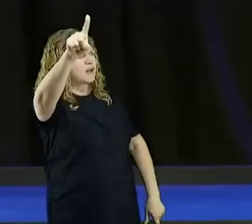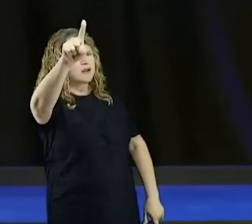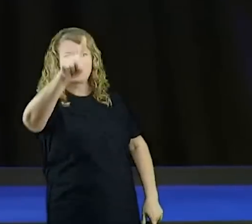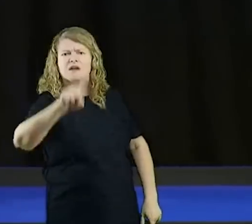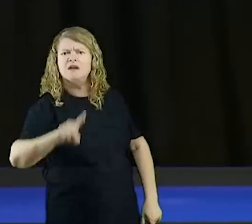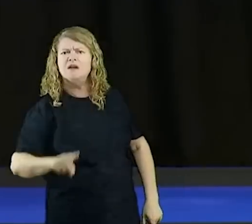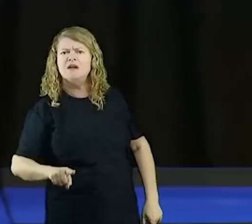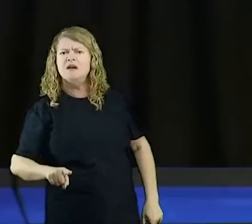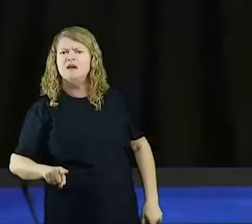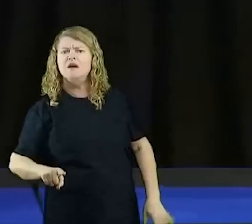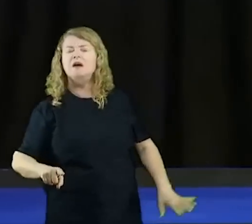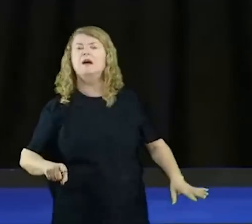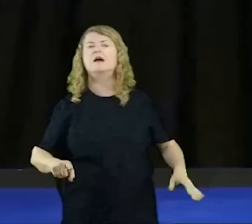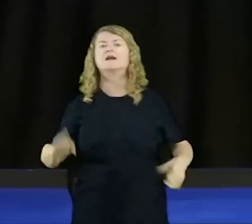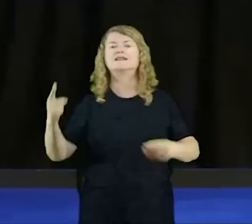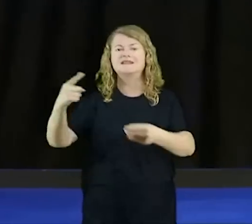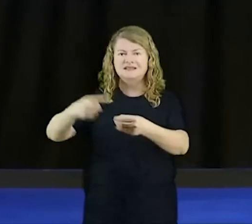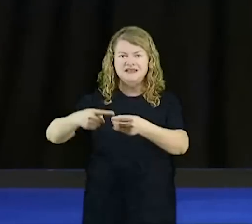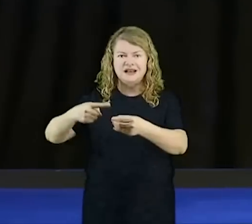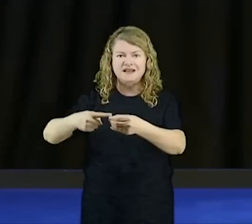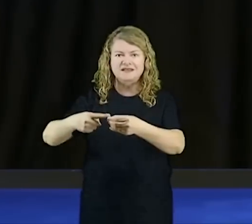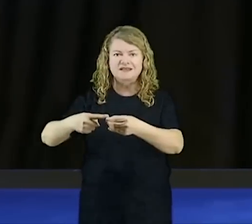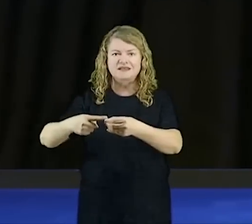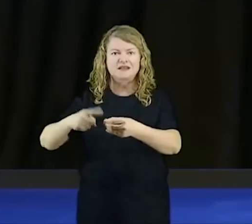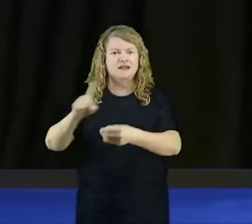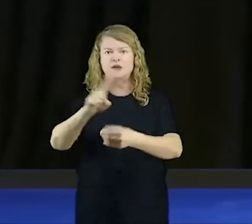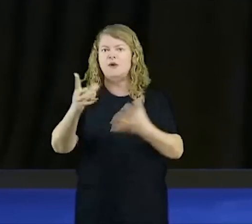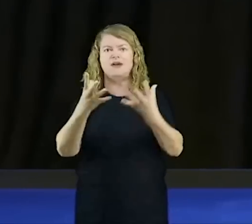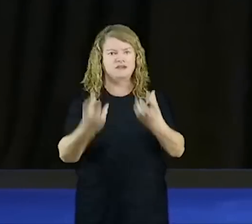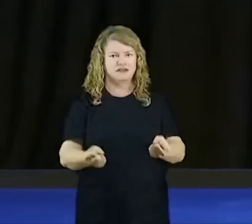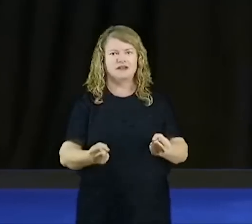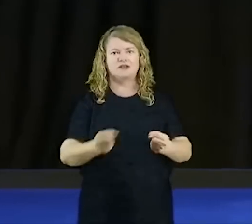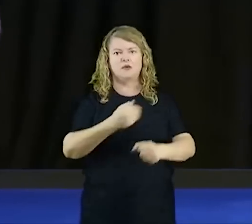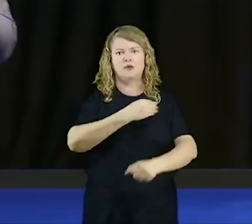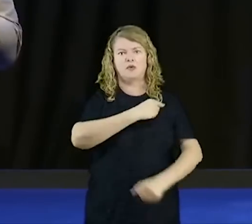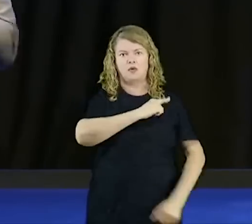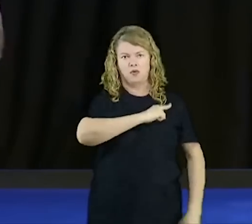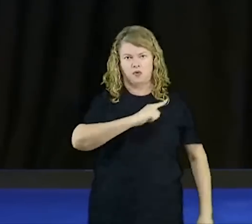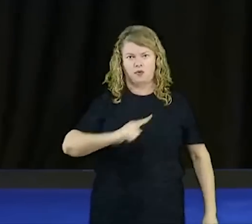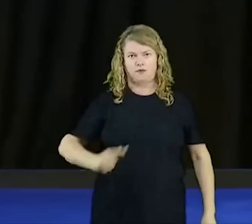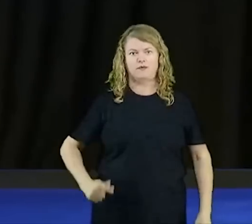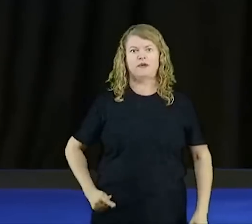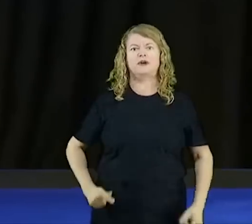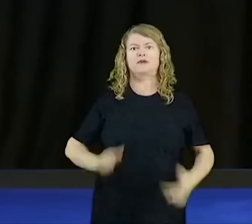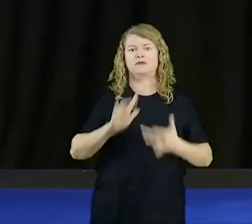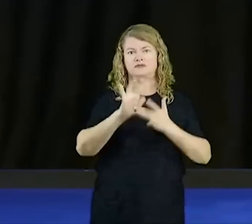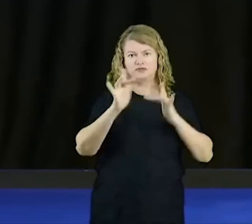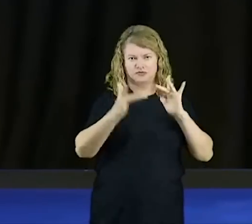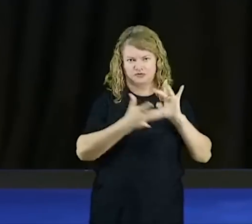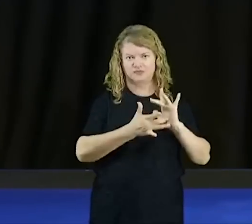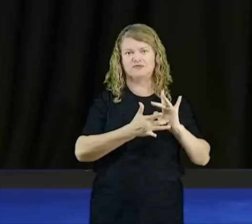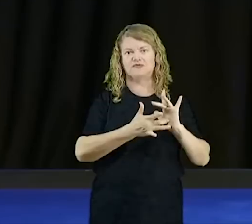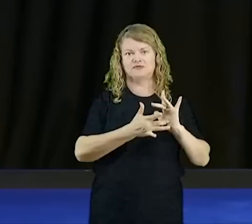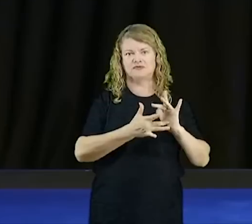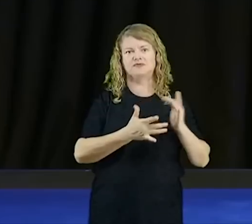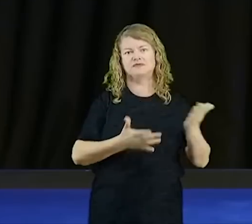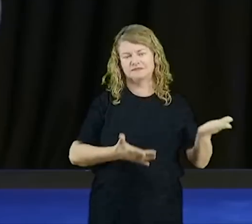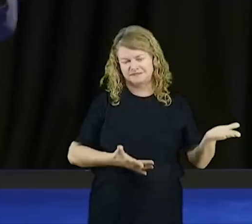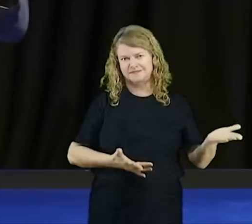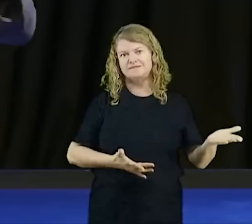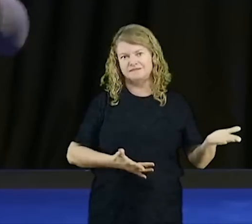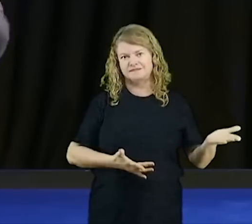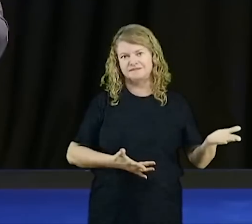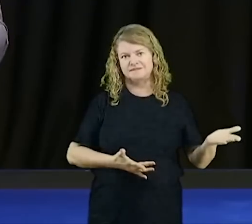governo de Jesus, e celebram o pecado, te dão uma noção, de que são cidades endemoniadas. Casas,